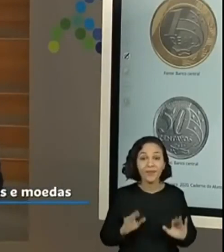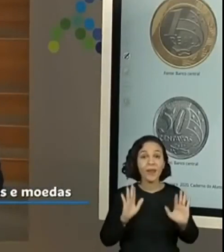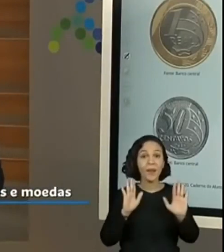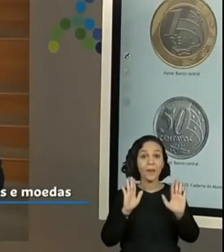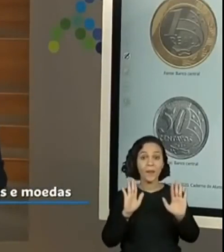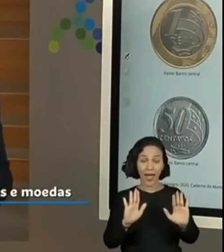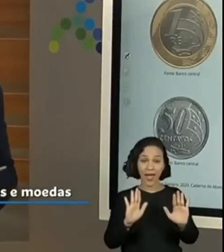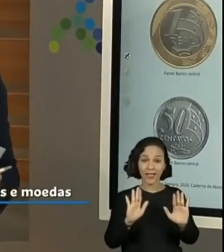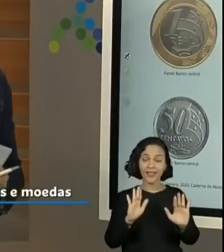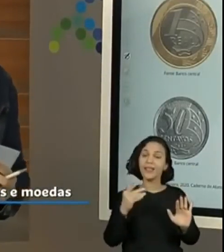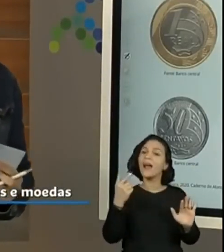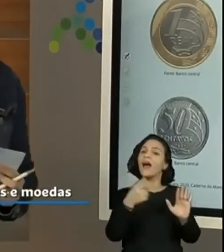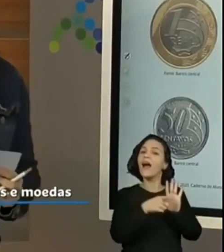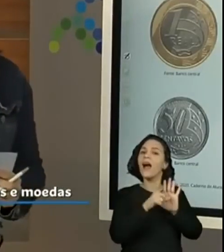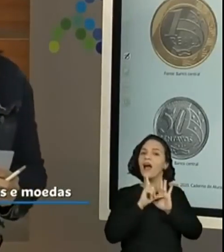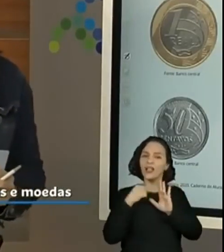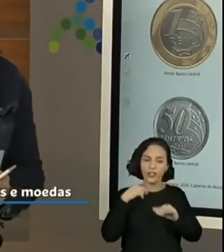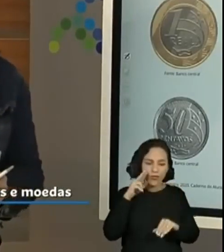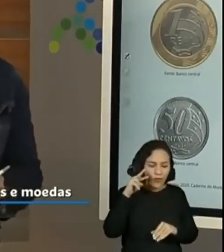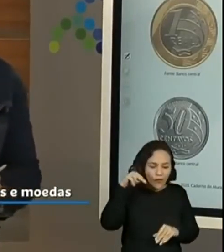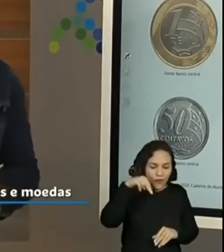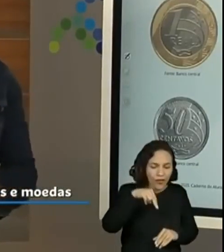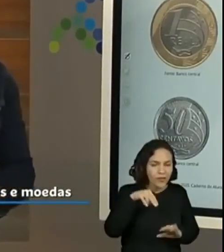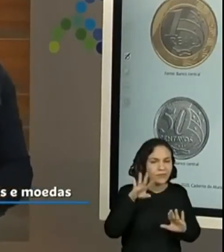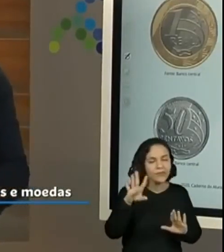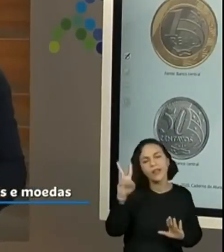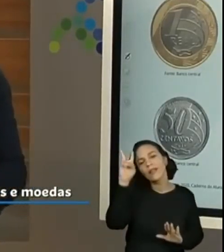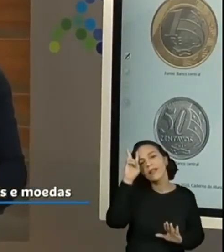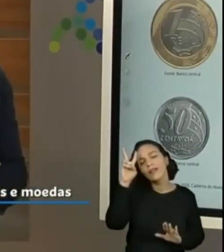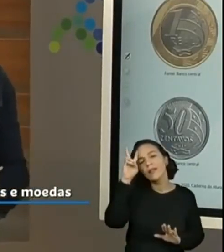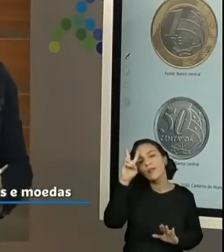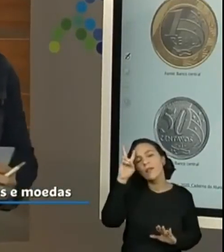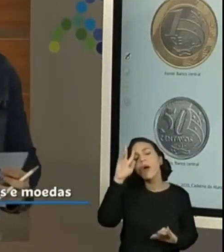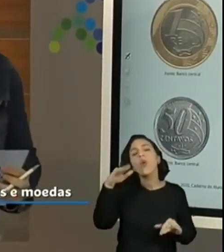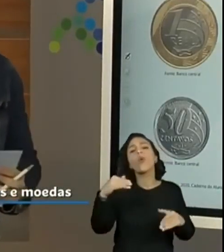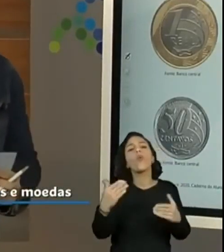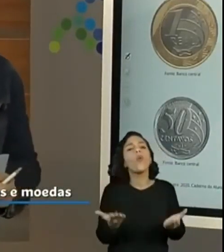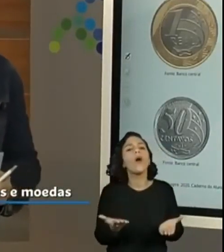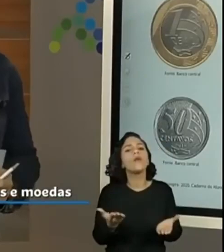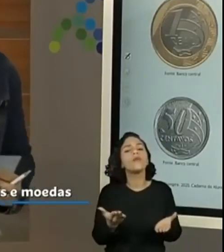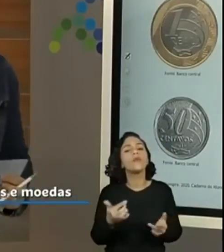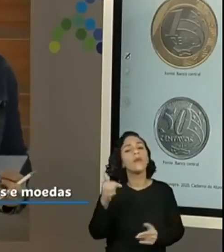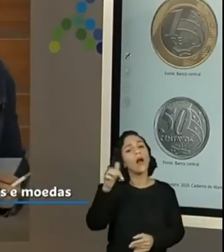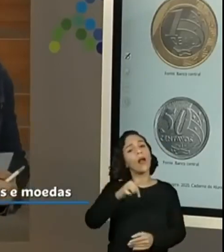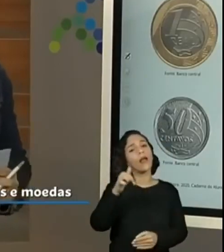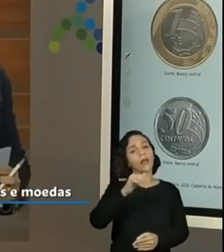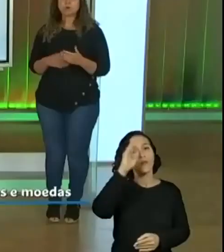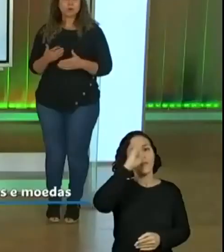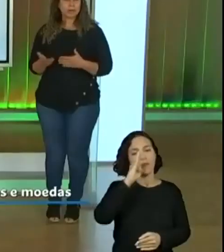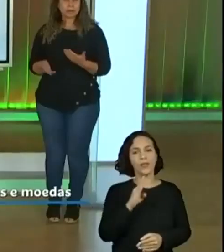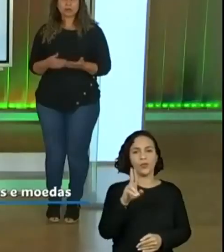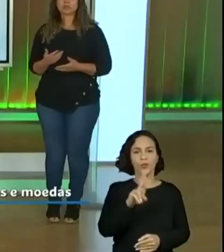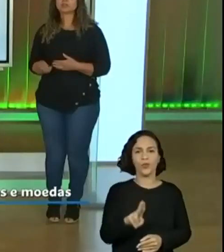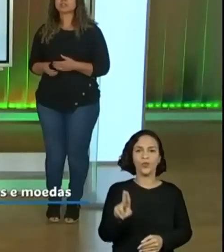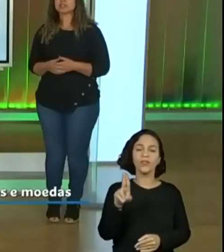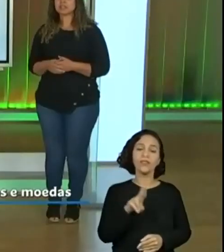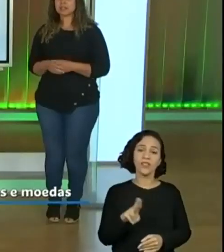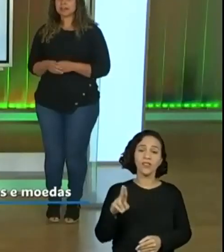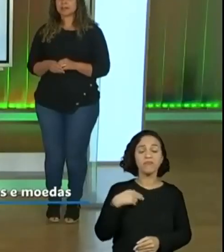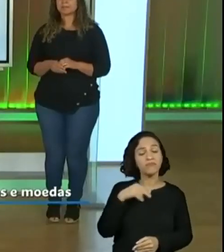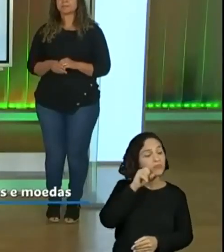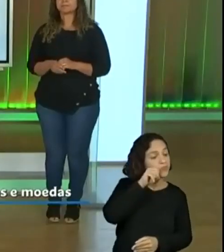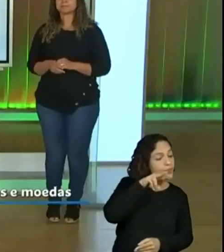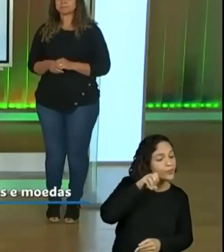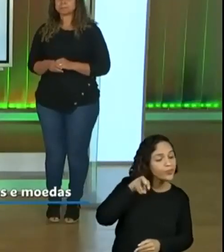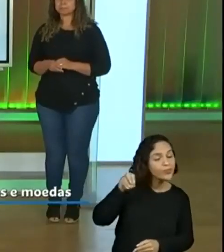Emerson tinha lá no cofrinho, vamos relembrar as moedas que a gente utiliza aí para fazer Circulam aí no nosso dia